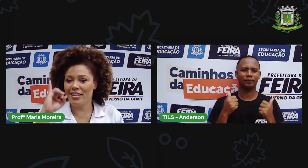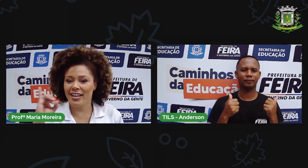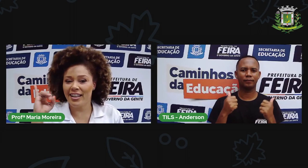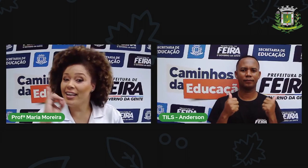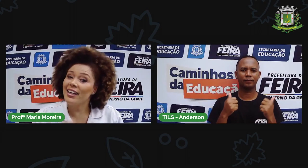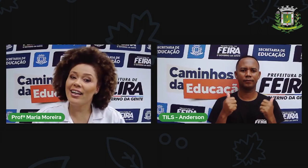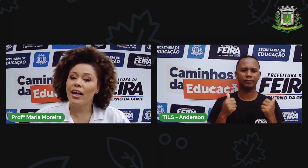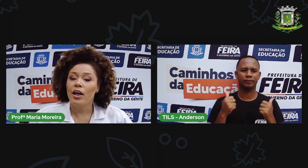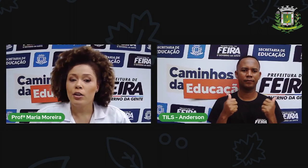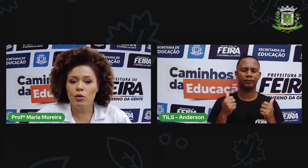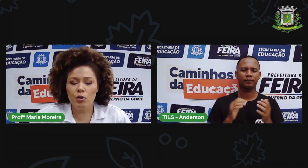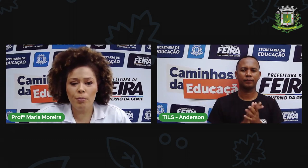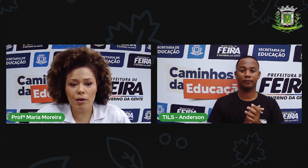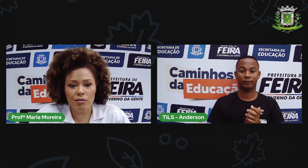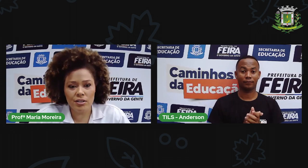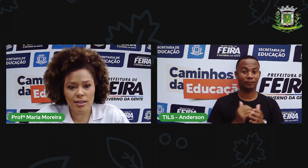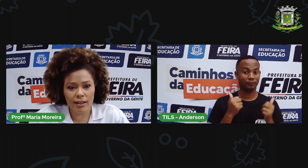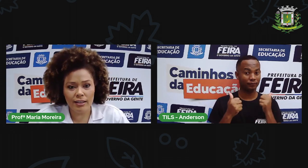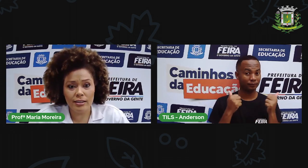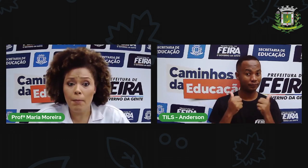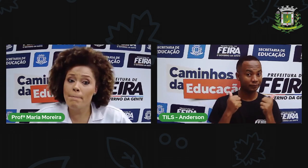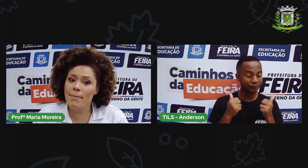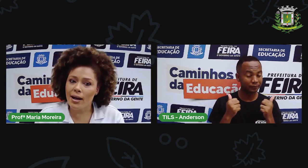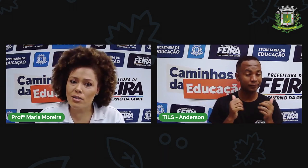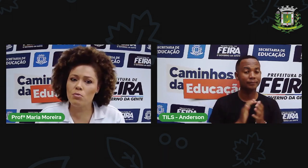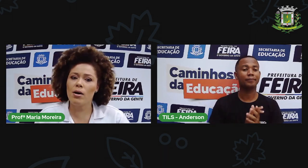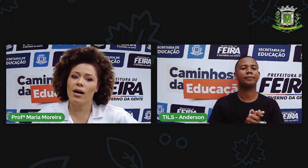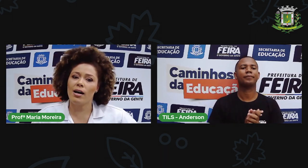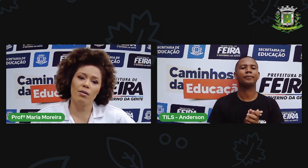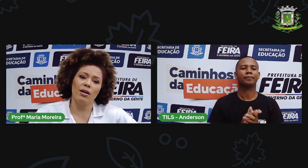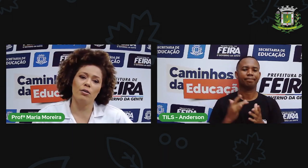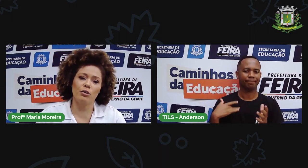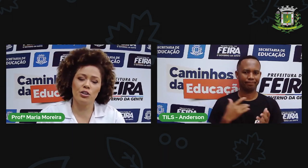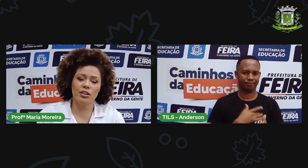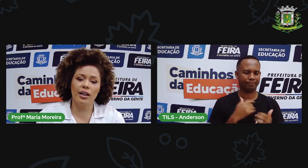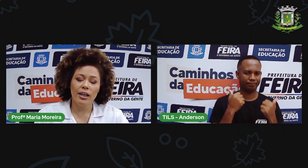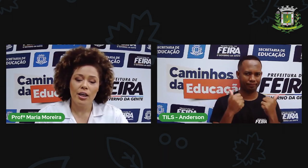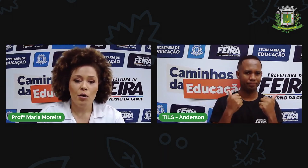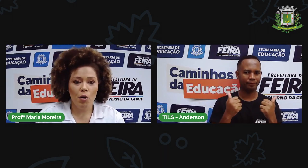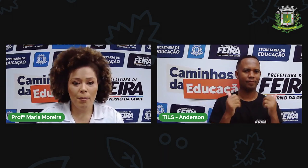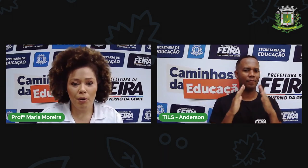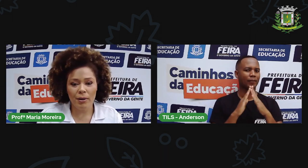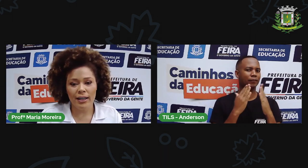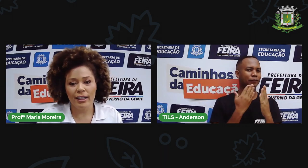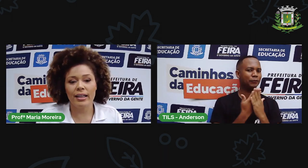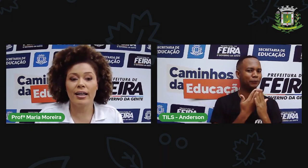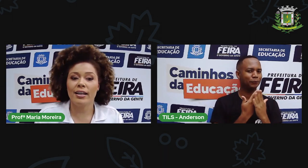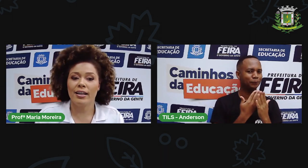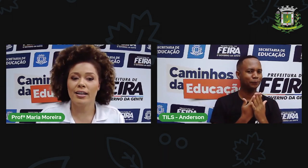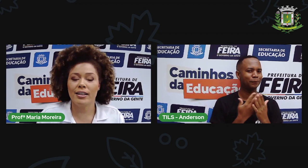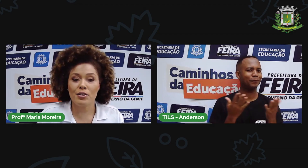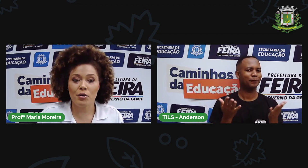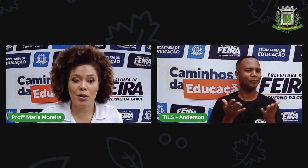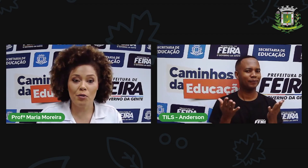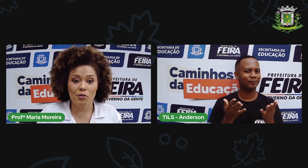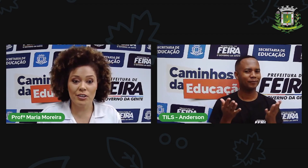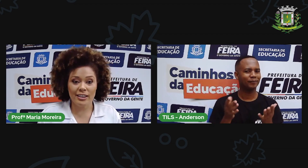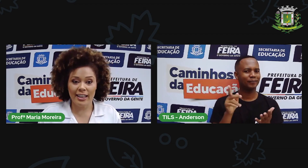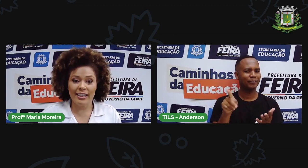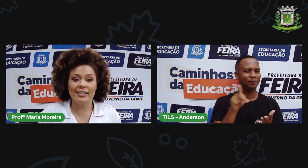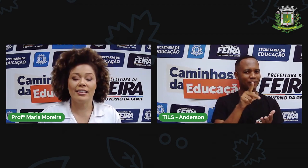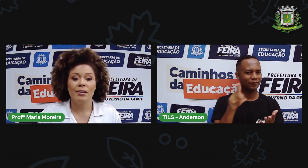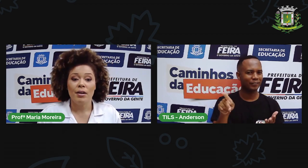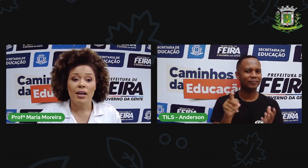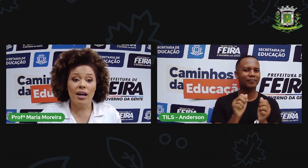Oi, tudo bem com vocês? Mais uma aula hoje, né? Com a Pró Maria e Anderson aí com